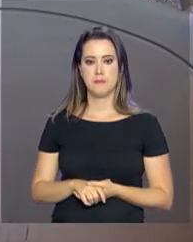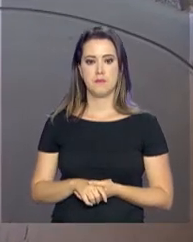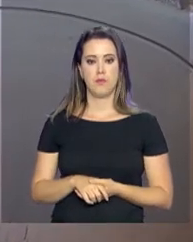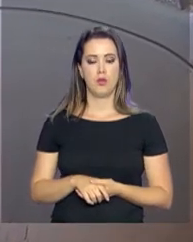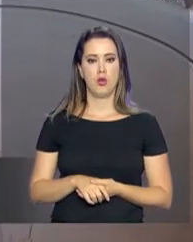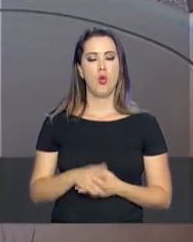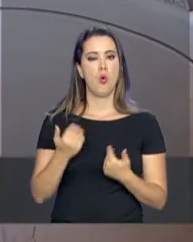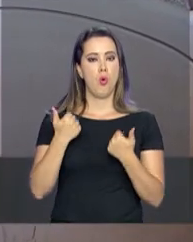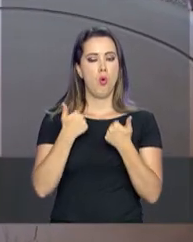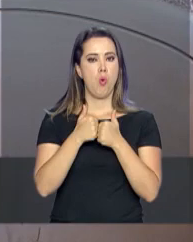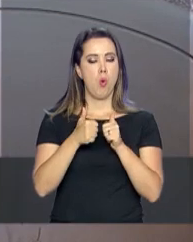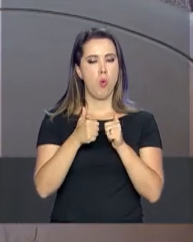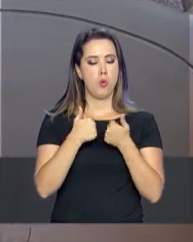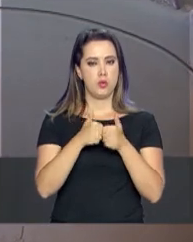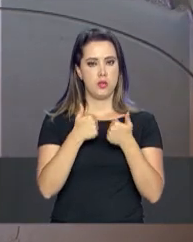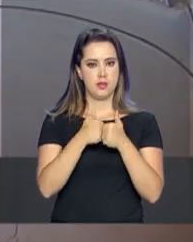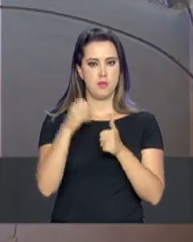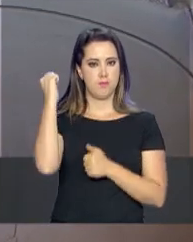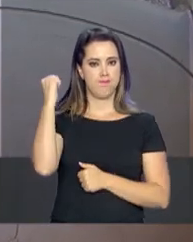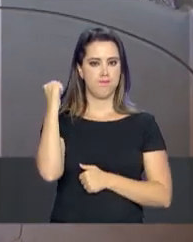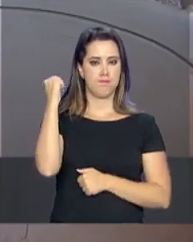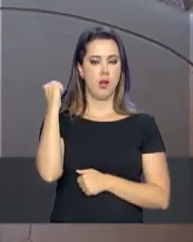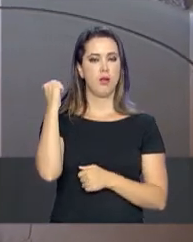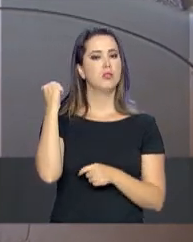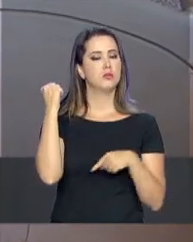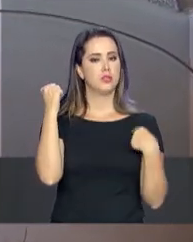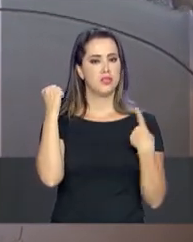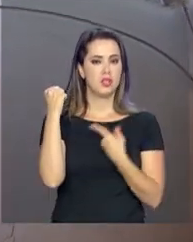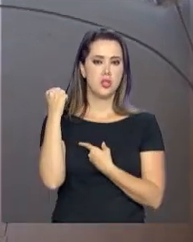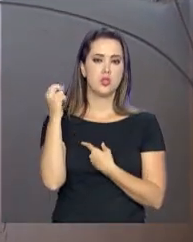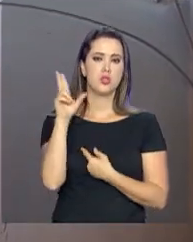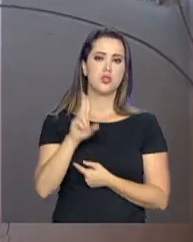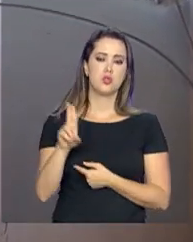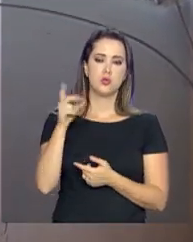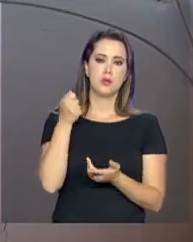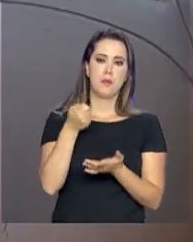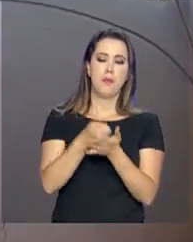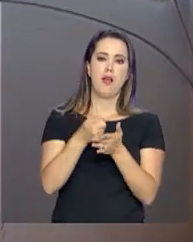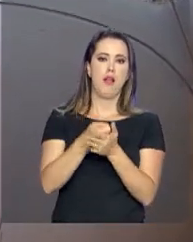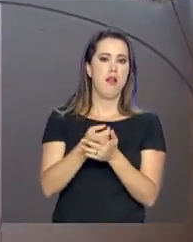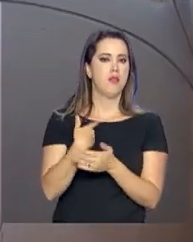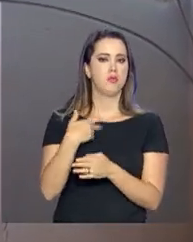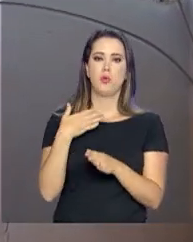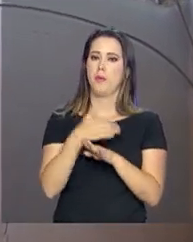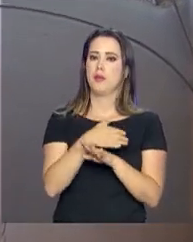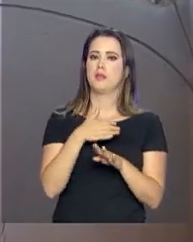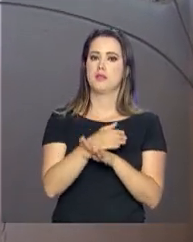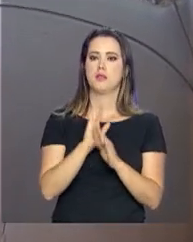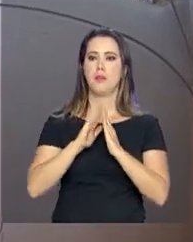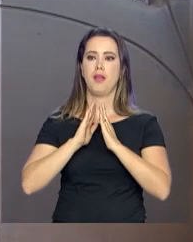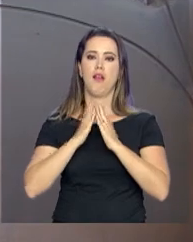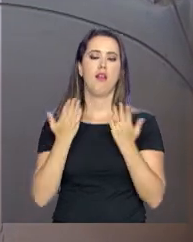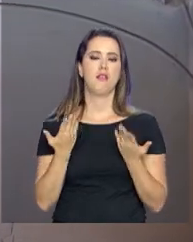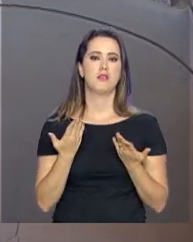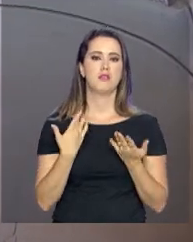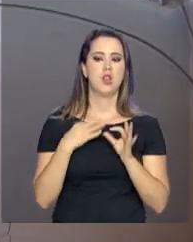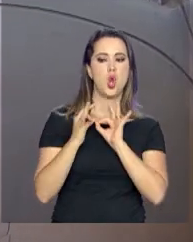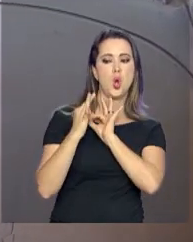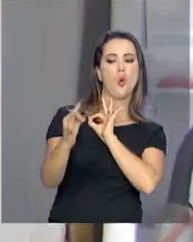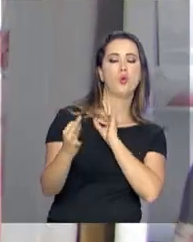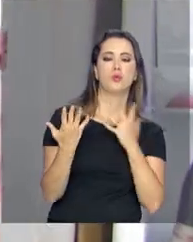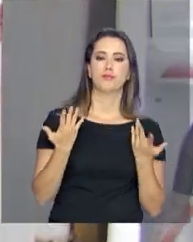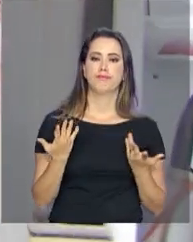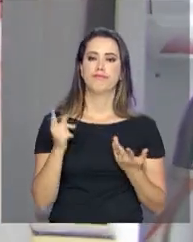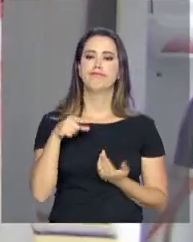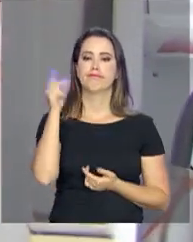que a gente usa na cidade, o que a gente paga e tal, não passa de frente a minha casa, então ficaria muito difícil.